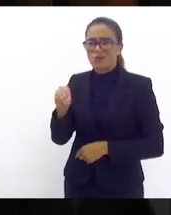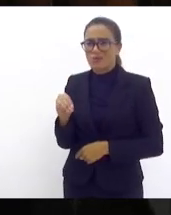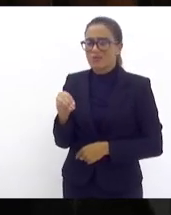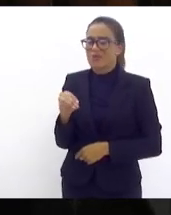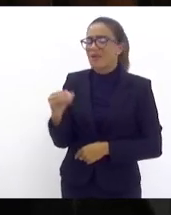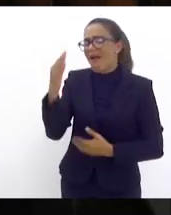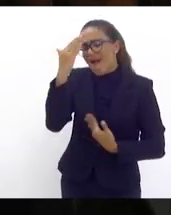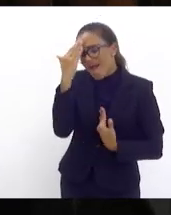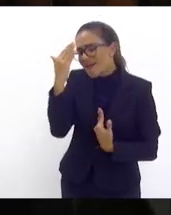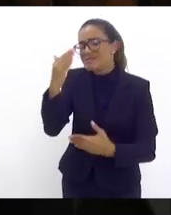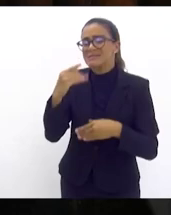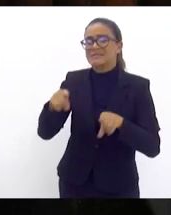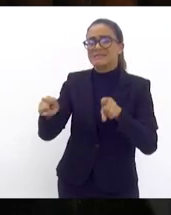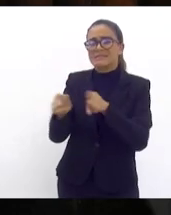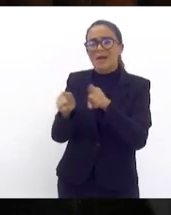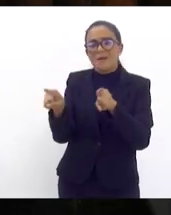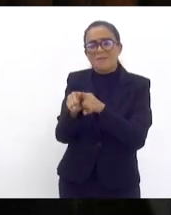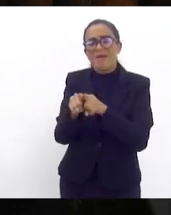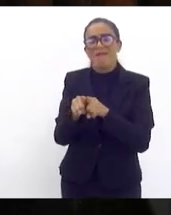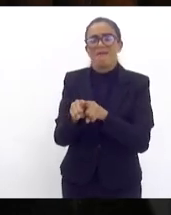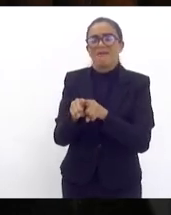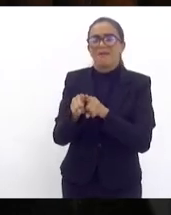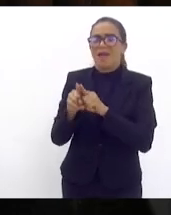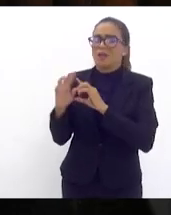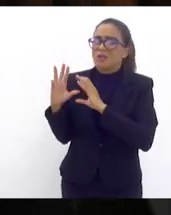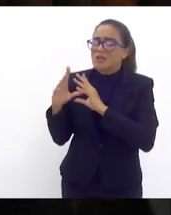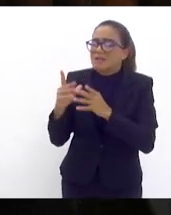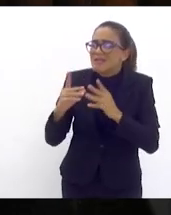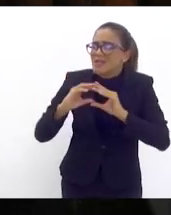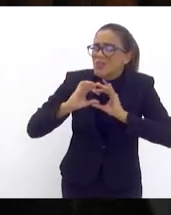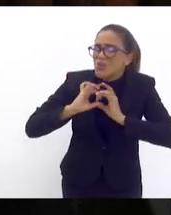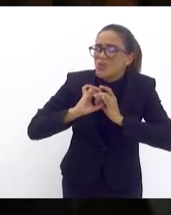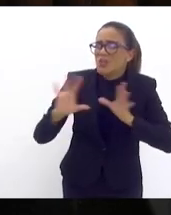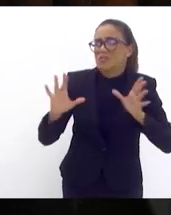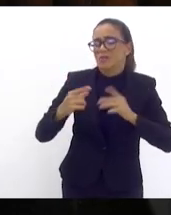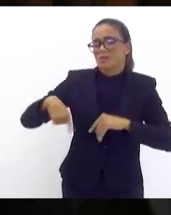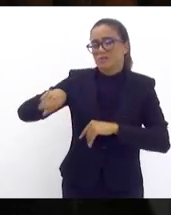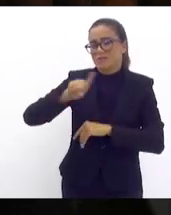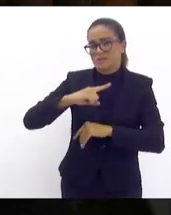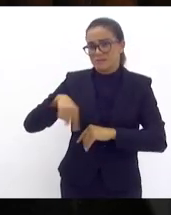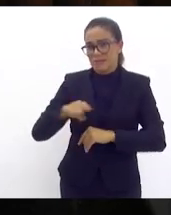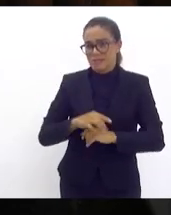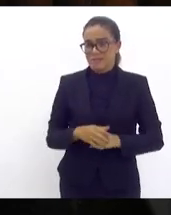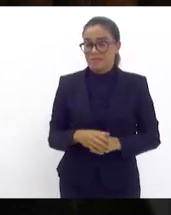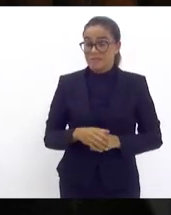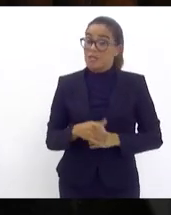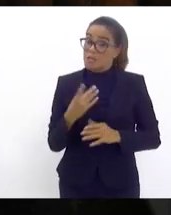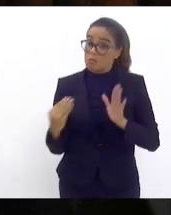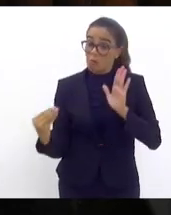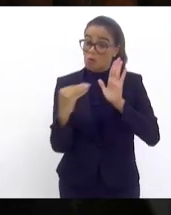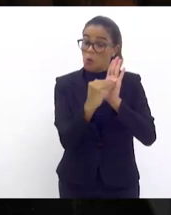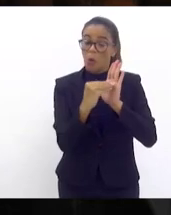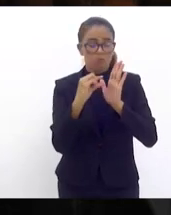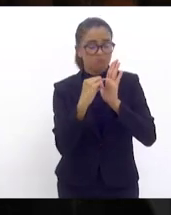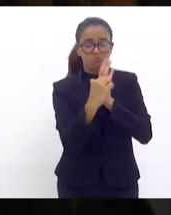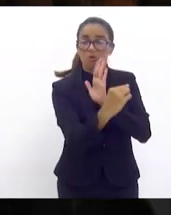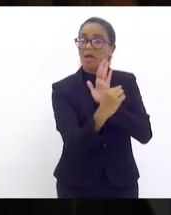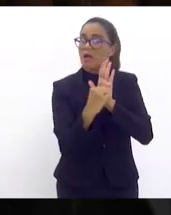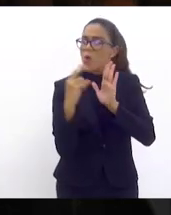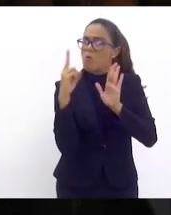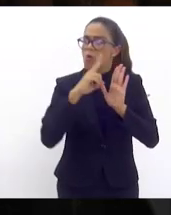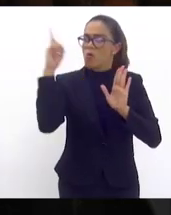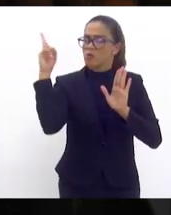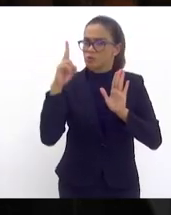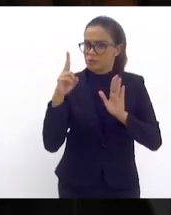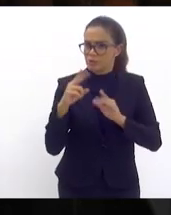sensibilidade do nosso presidente colocou esse projeto em regime de urgência sabendo a importância que essas parcelas vencem